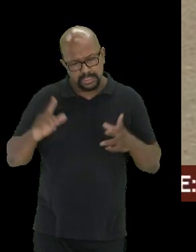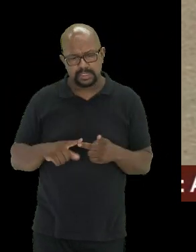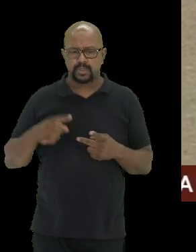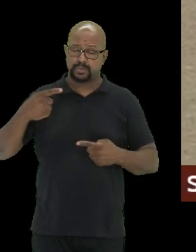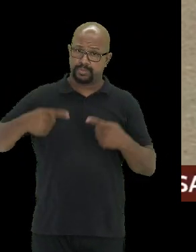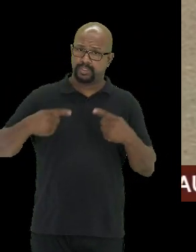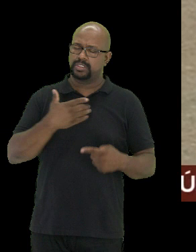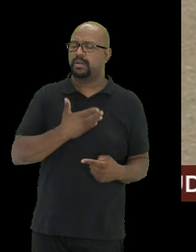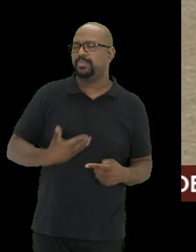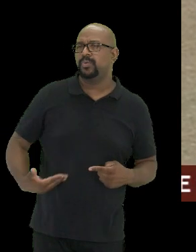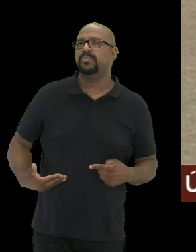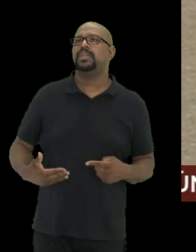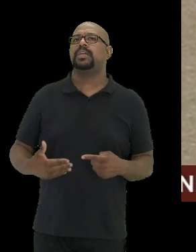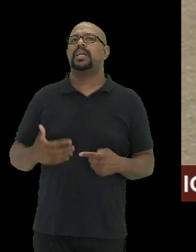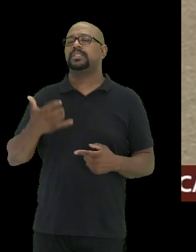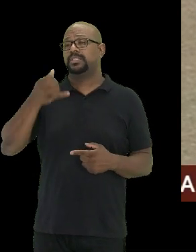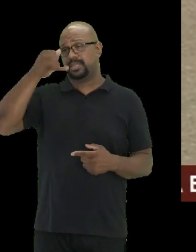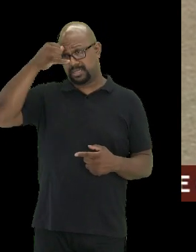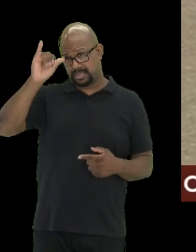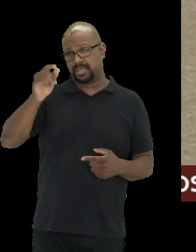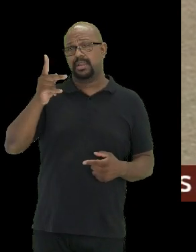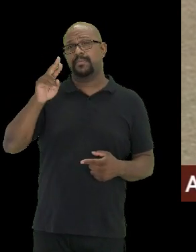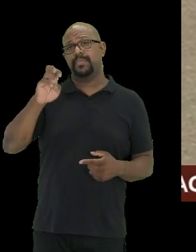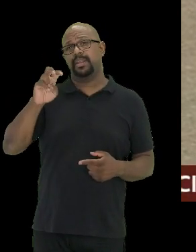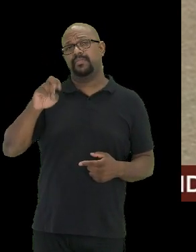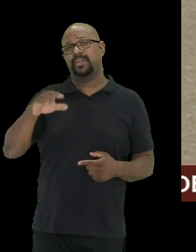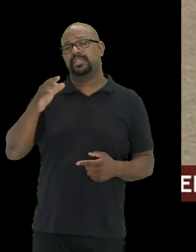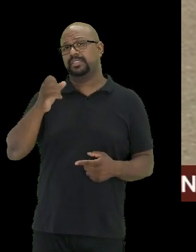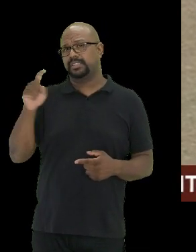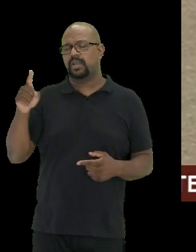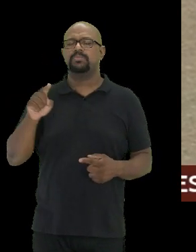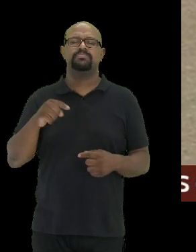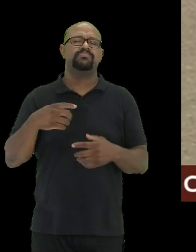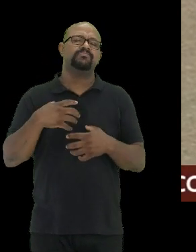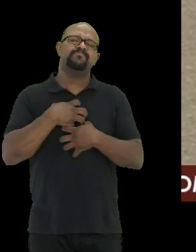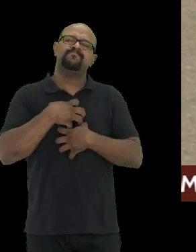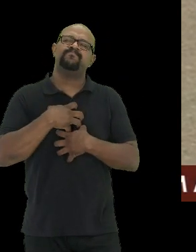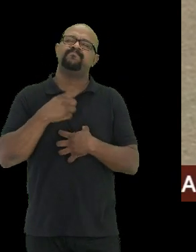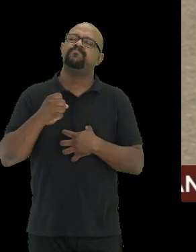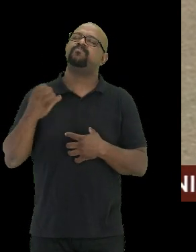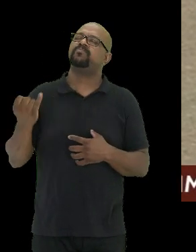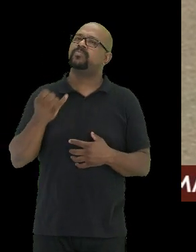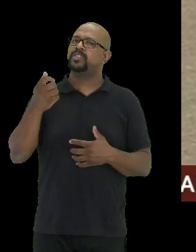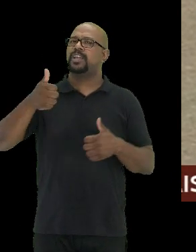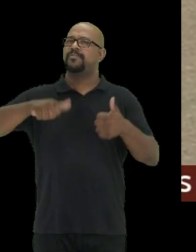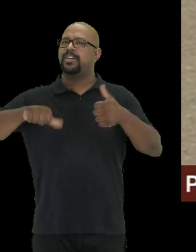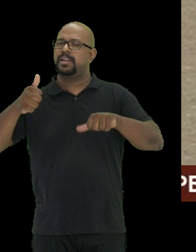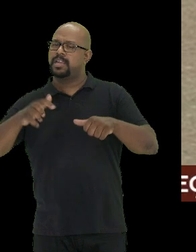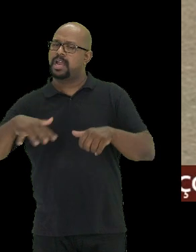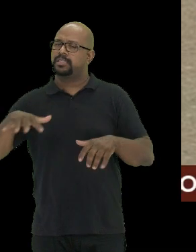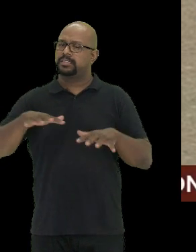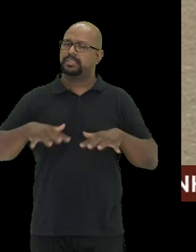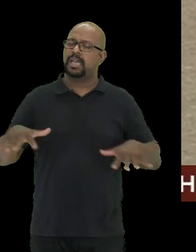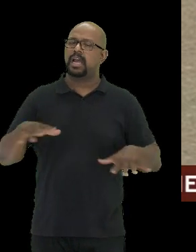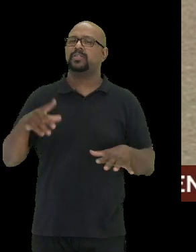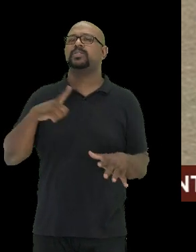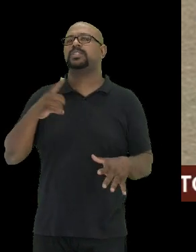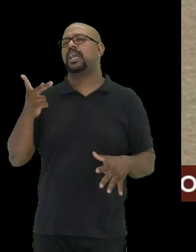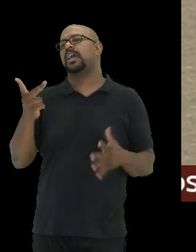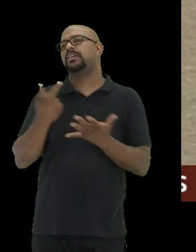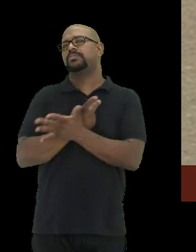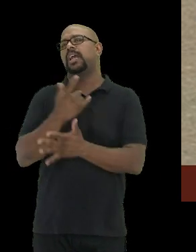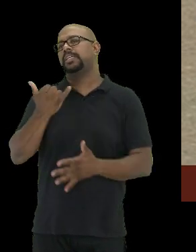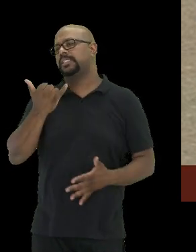política pública, de prevenção, eu acho realmente esse quadro final de falar, de avaliar as áreas onde tem os acidentes,